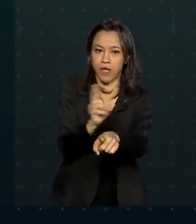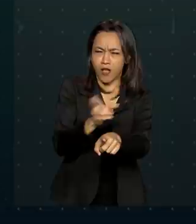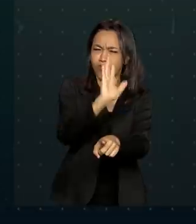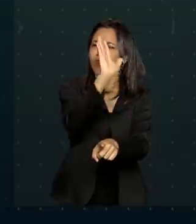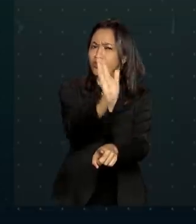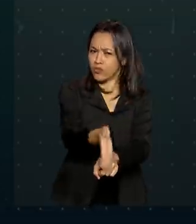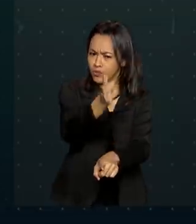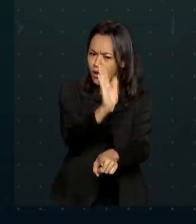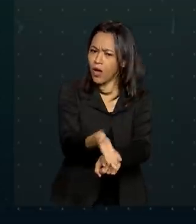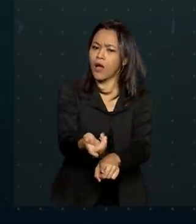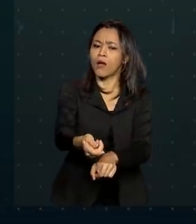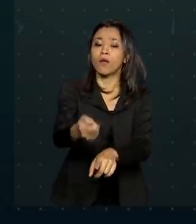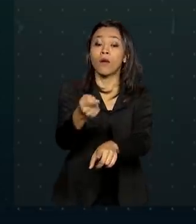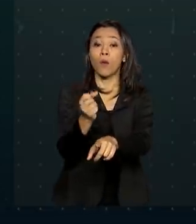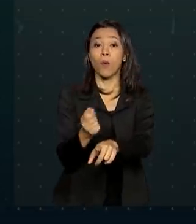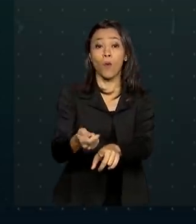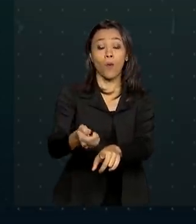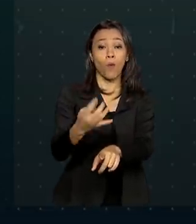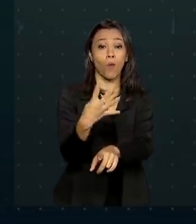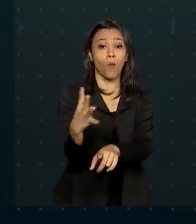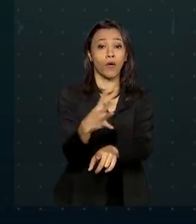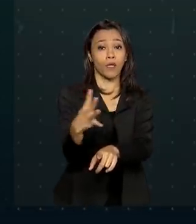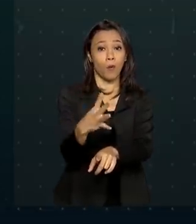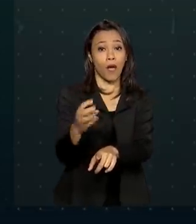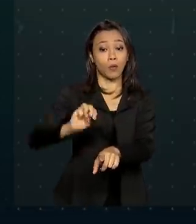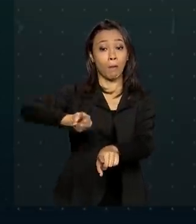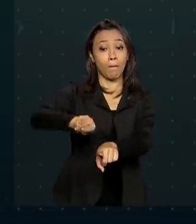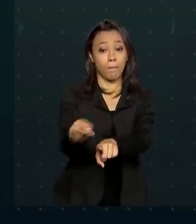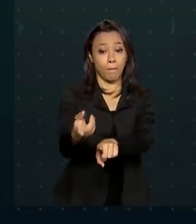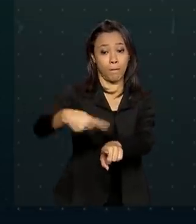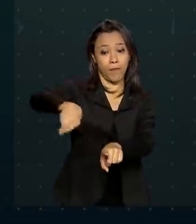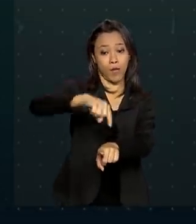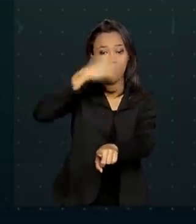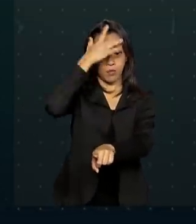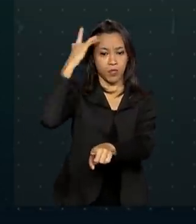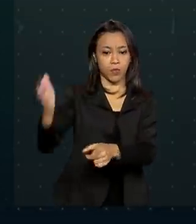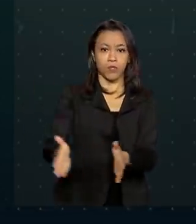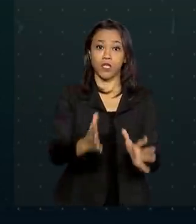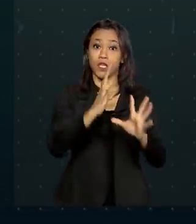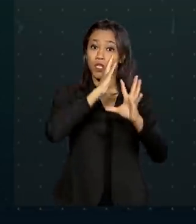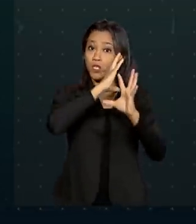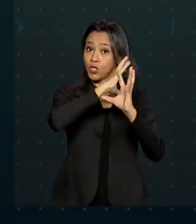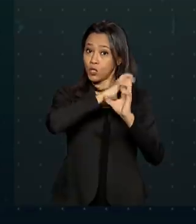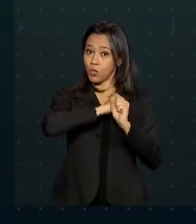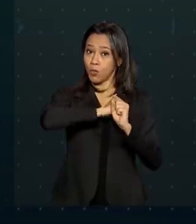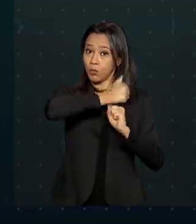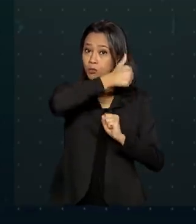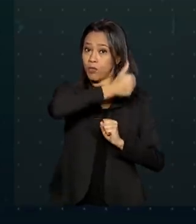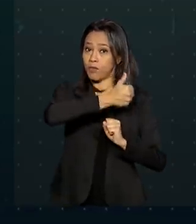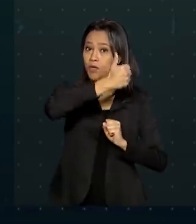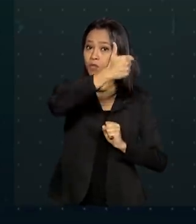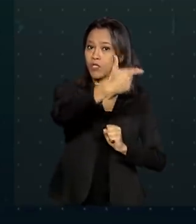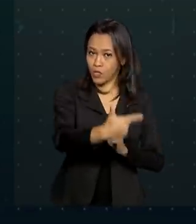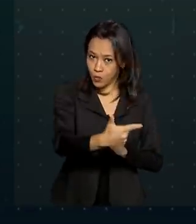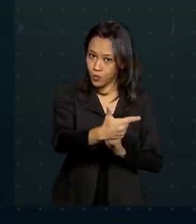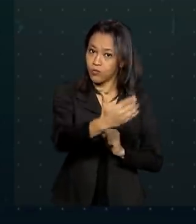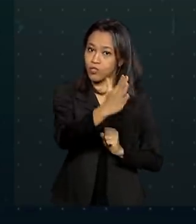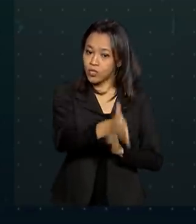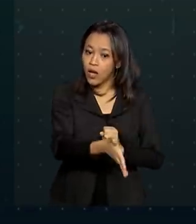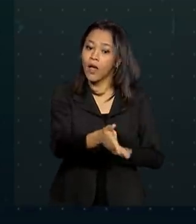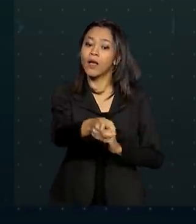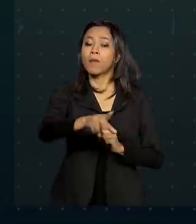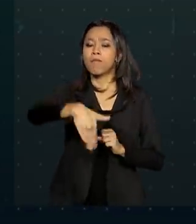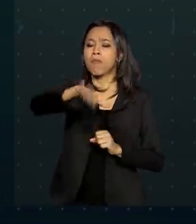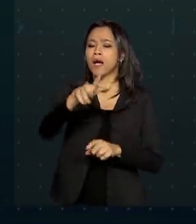foi paga a mais de 44 milhões de pessoas. Somando primeira e segunda parcelas, já foram mais de